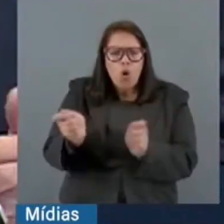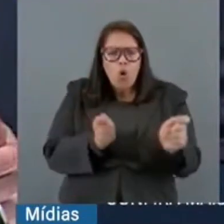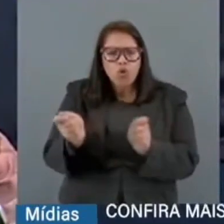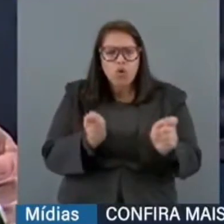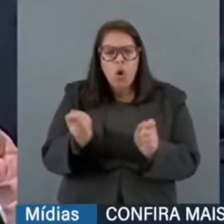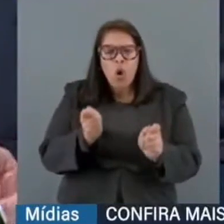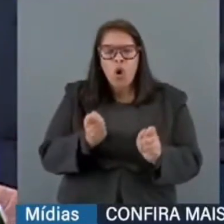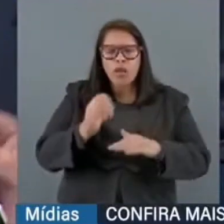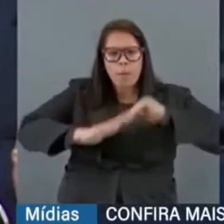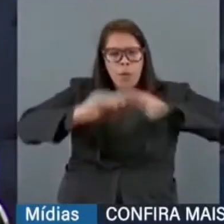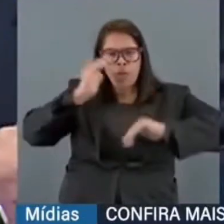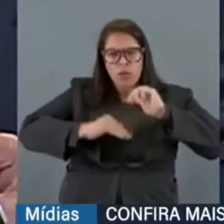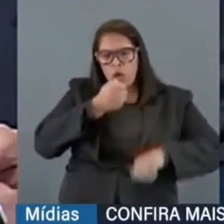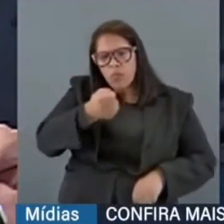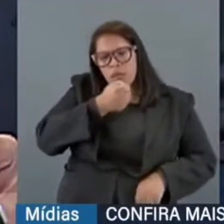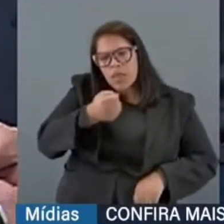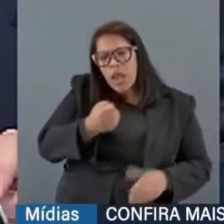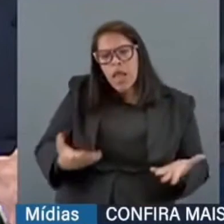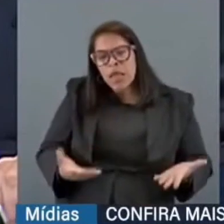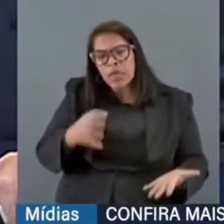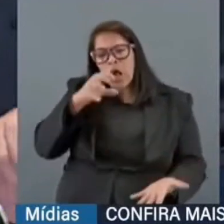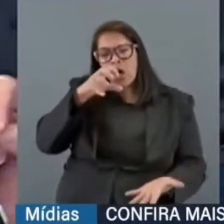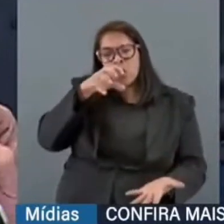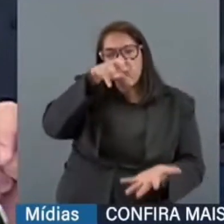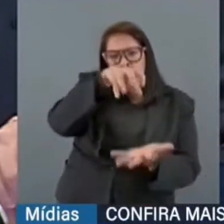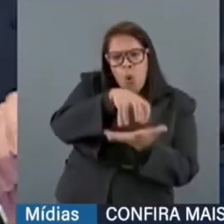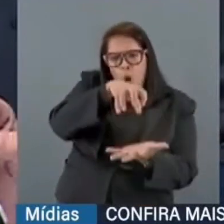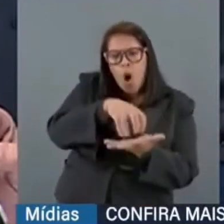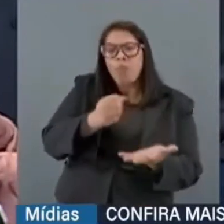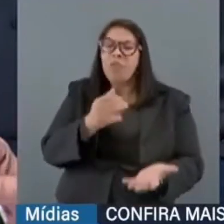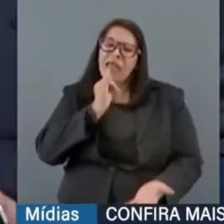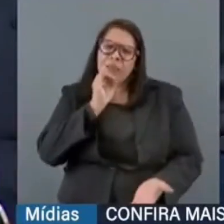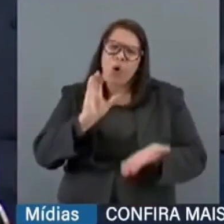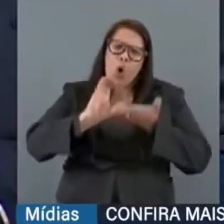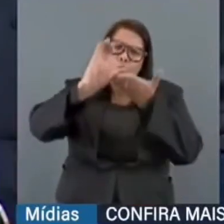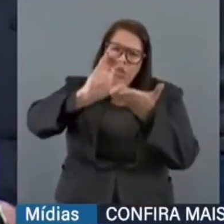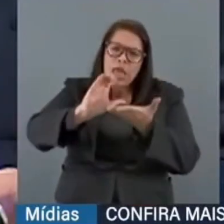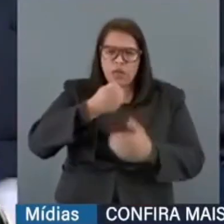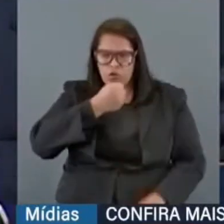da imprensa através da instituição de um órgão como um conselho de imprensa.